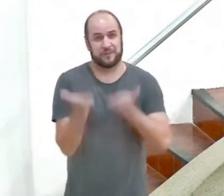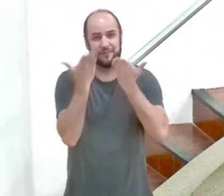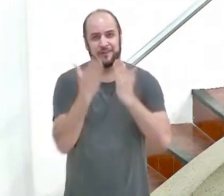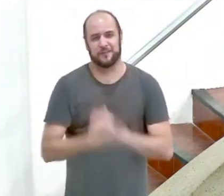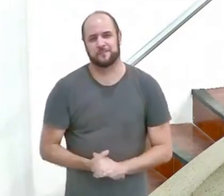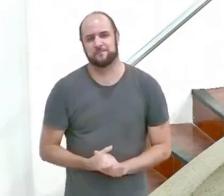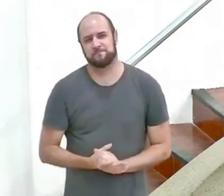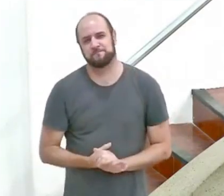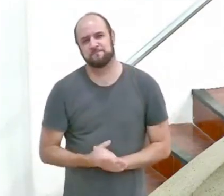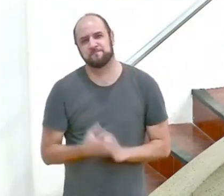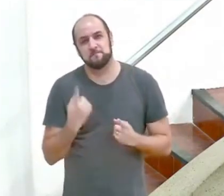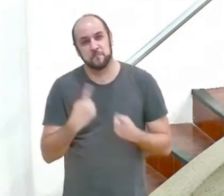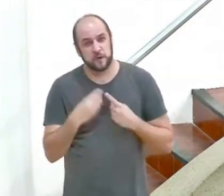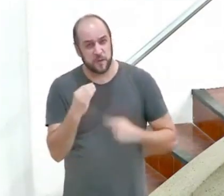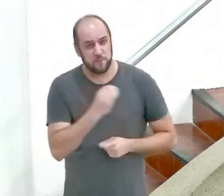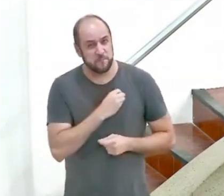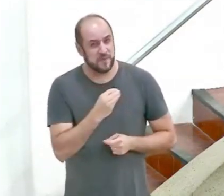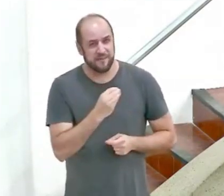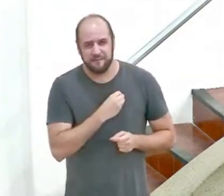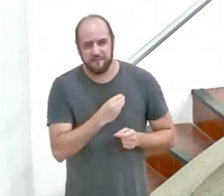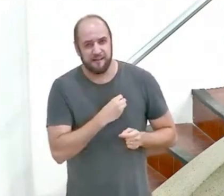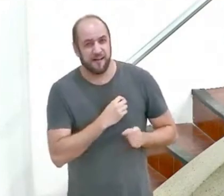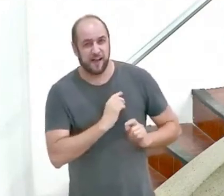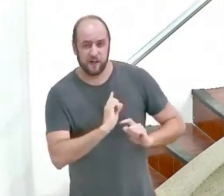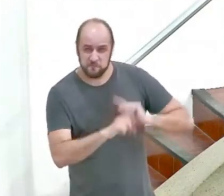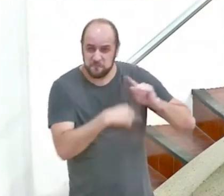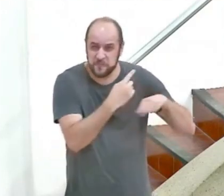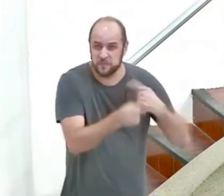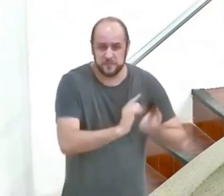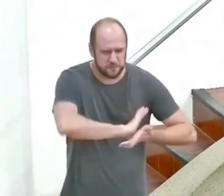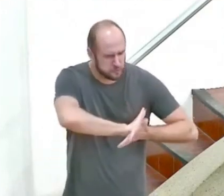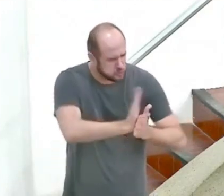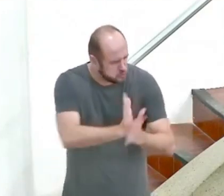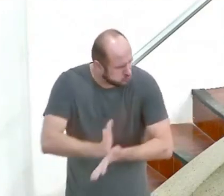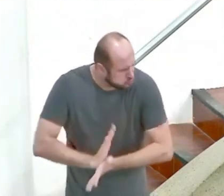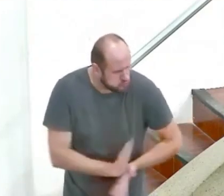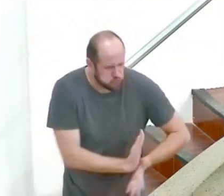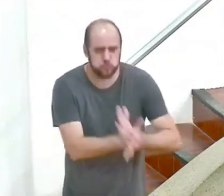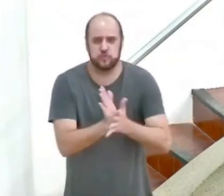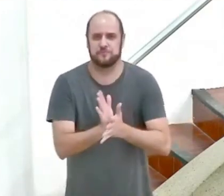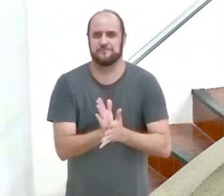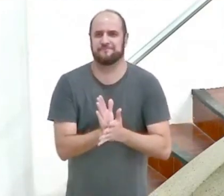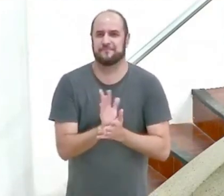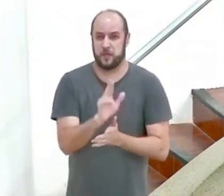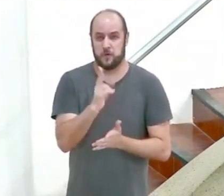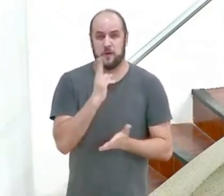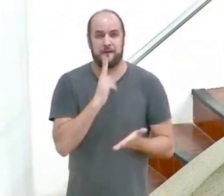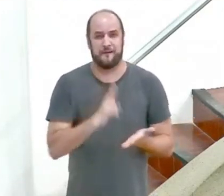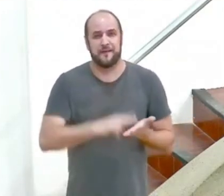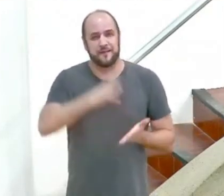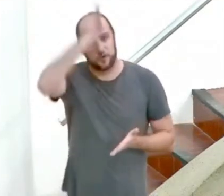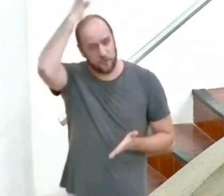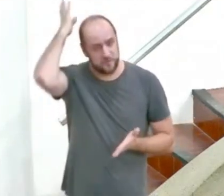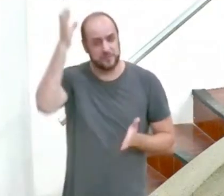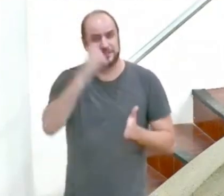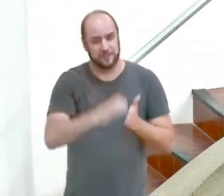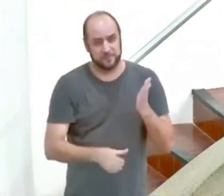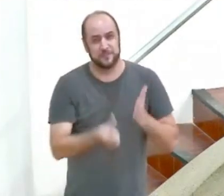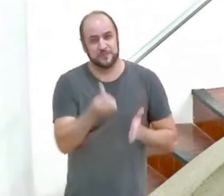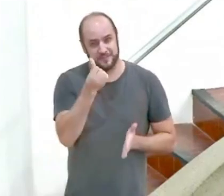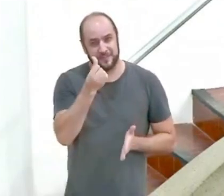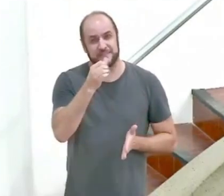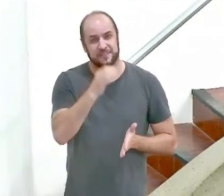quando o pecado que está na sua carne será completamente eliminado como Paulo escreve aos romanos nos capítulos de números 6